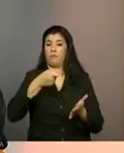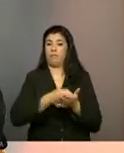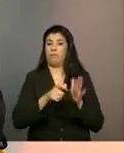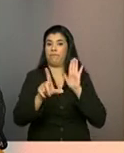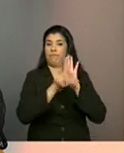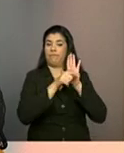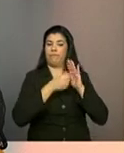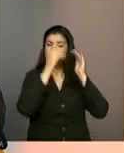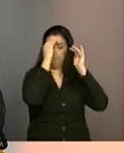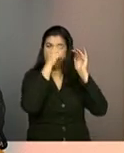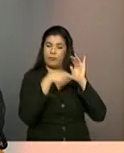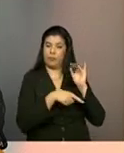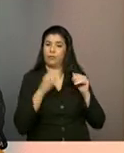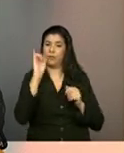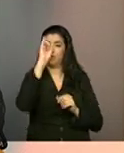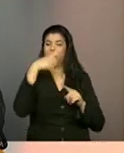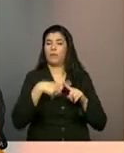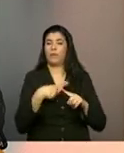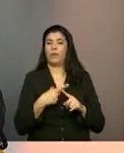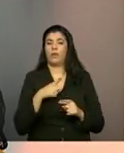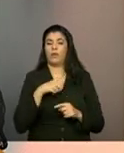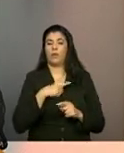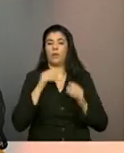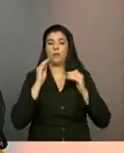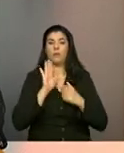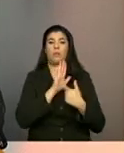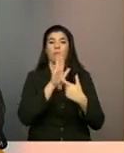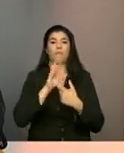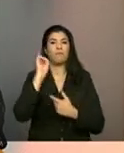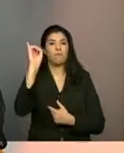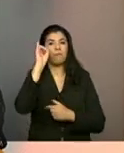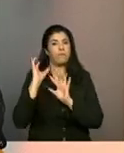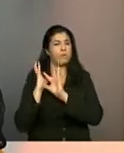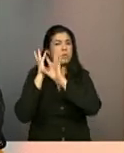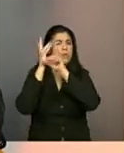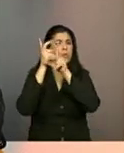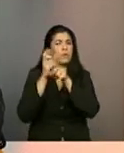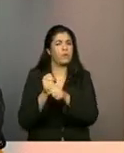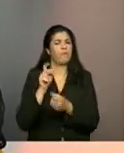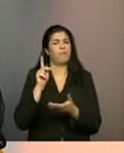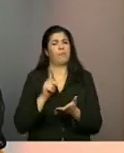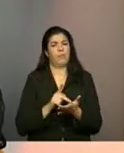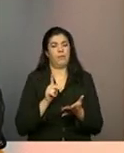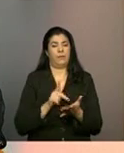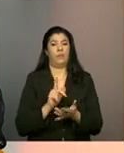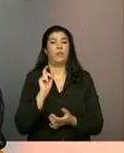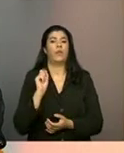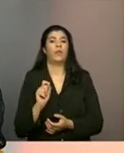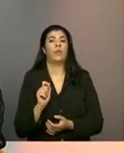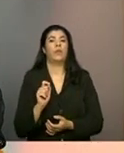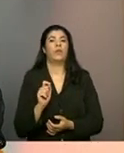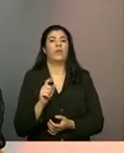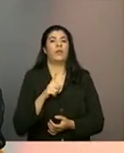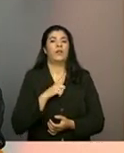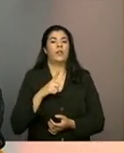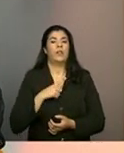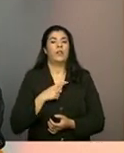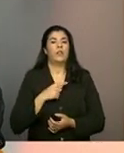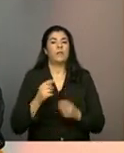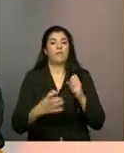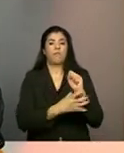importantíssima, que traz aí de uma relevância histórica fundamental porque ela garante aí,